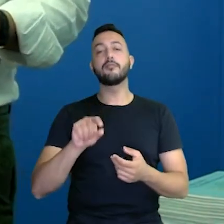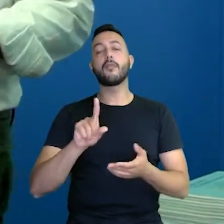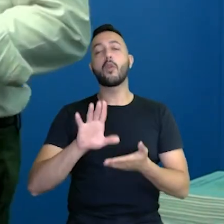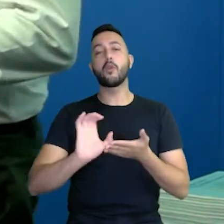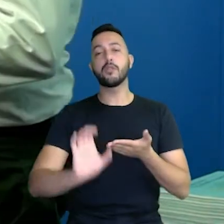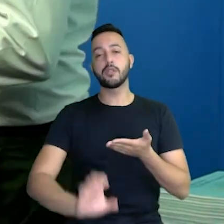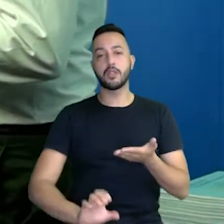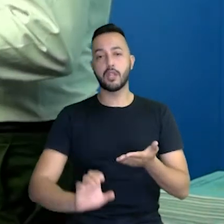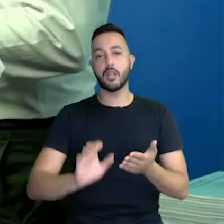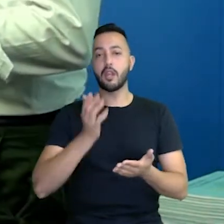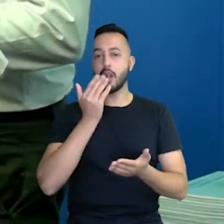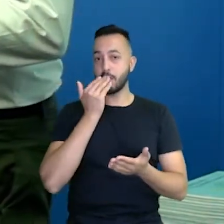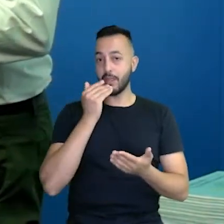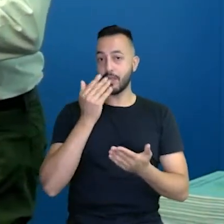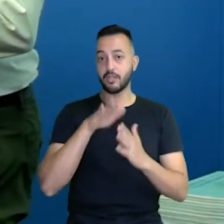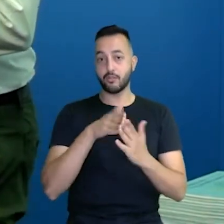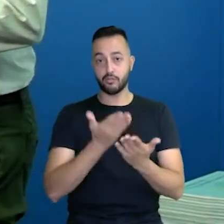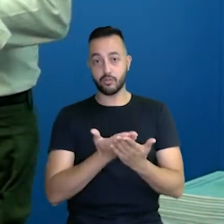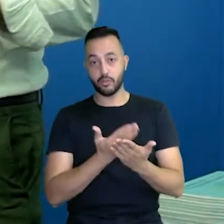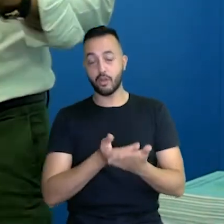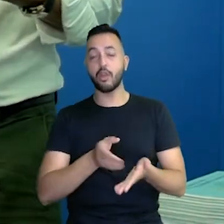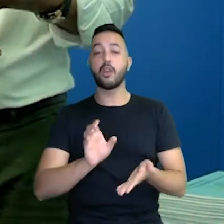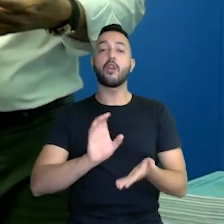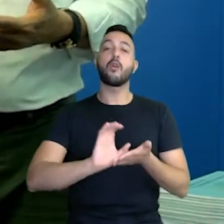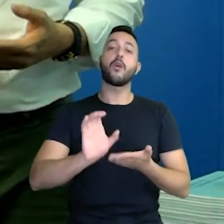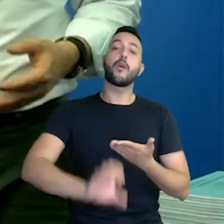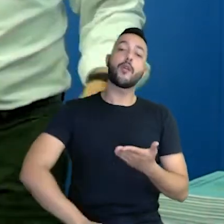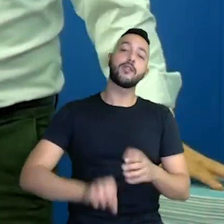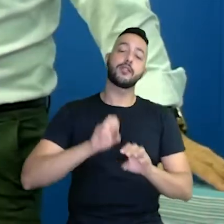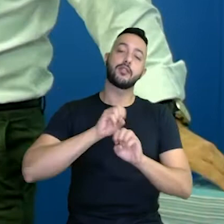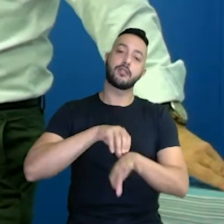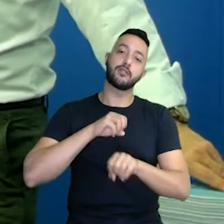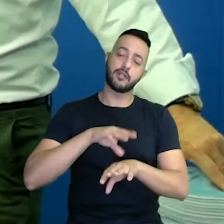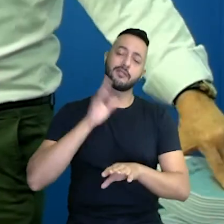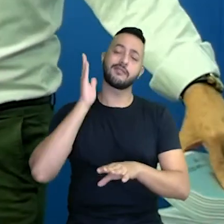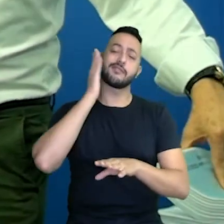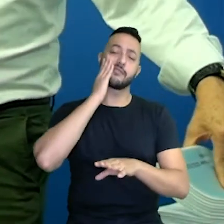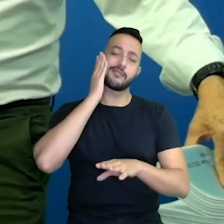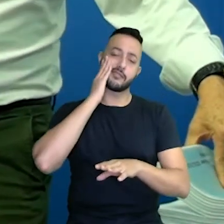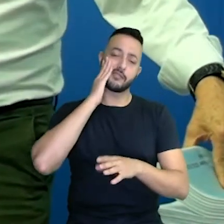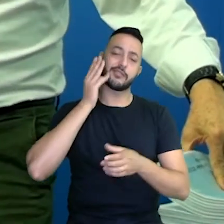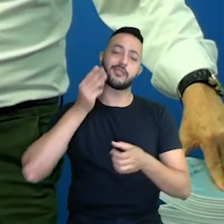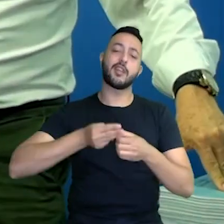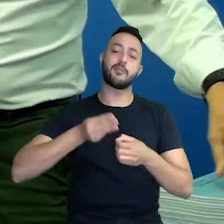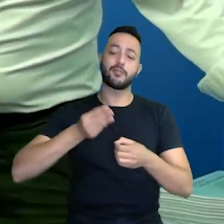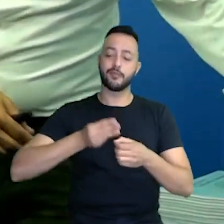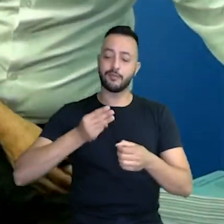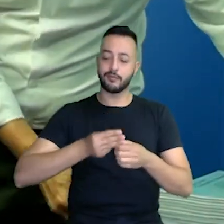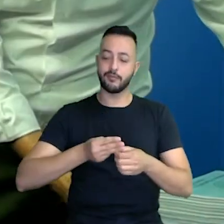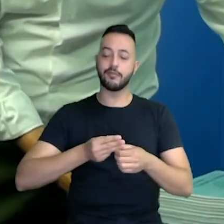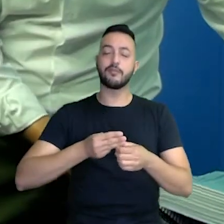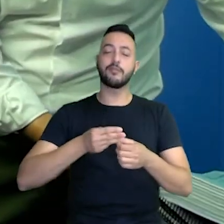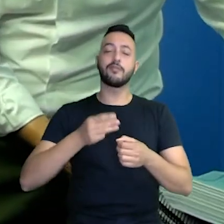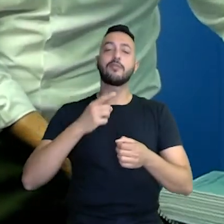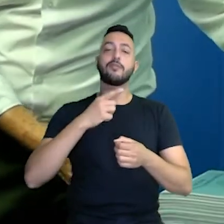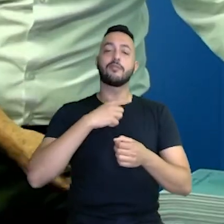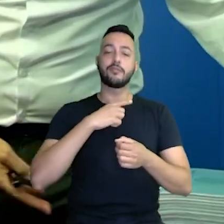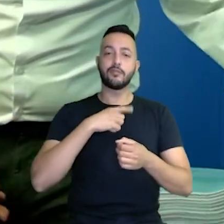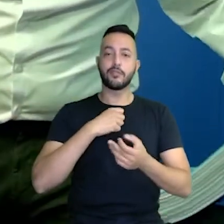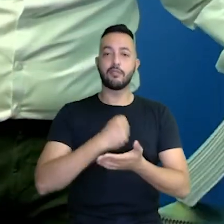Alimentação Escolar, o Conselho Municipal de Educação, a gente sabe que o município tem um